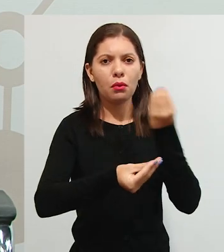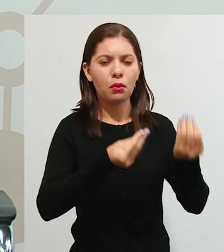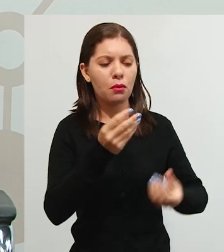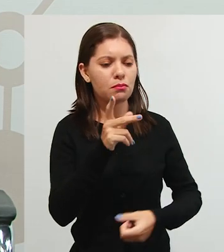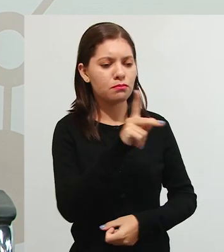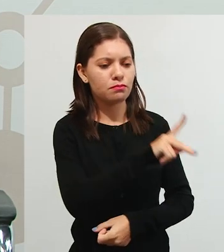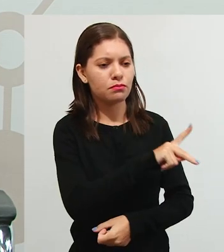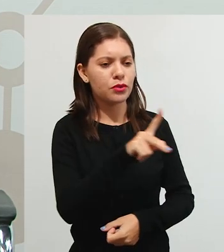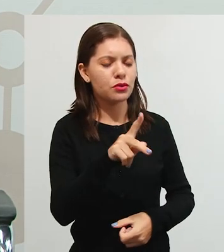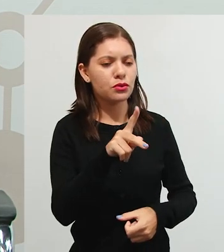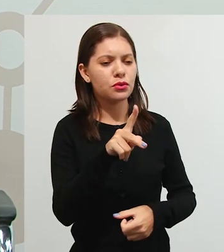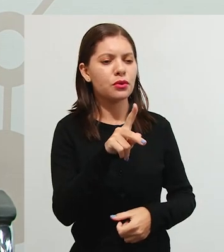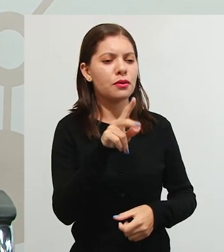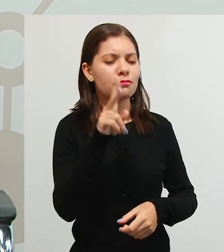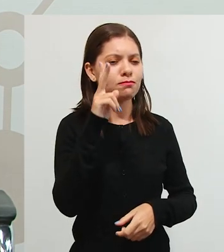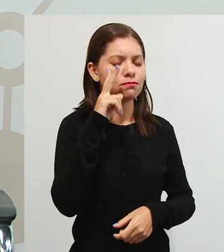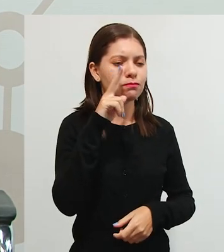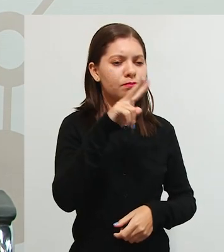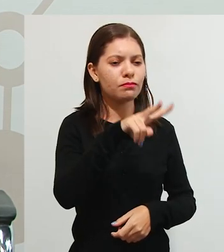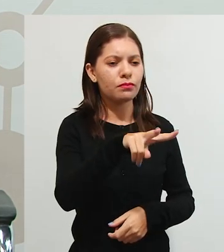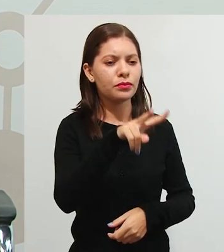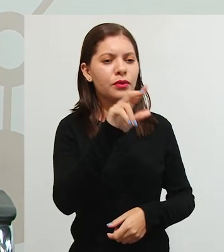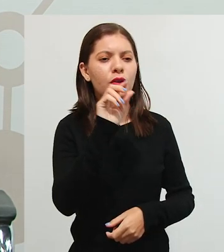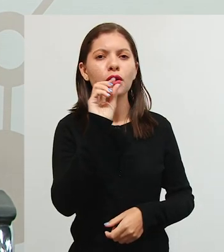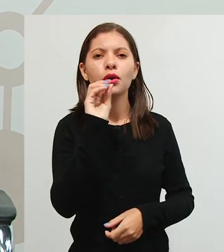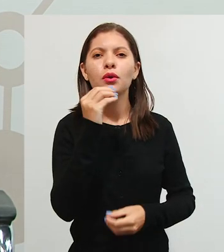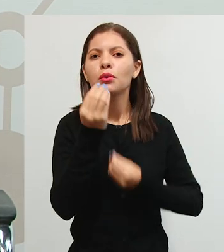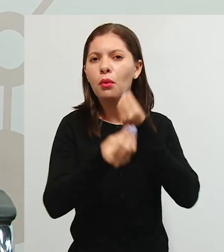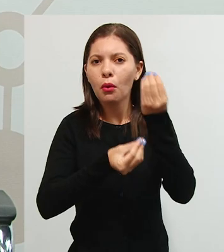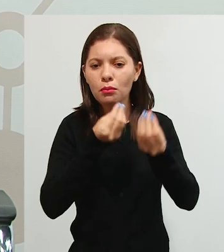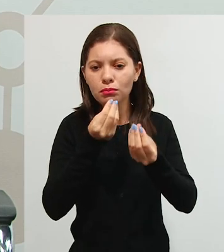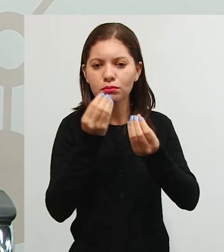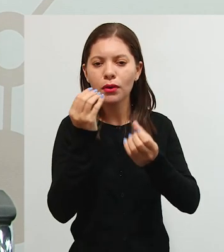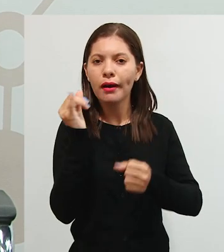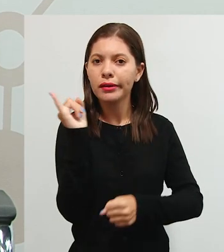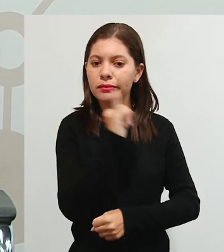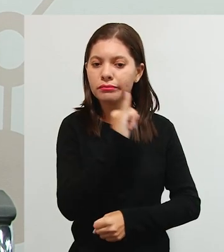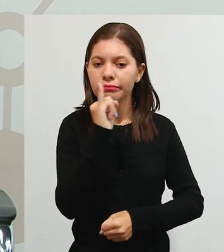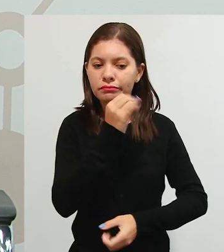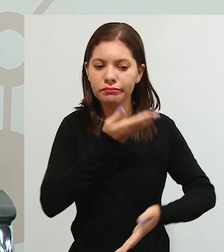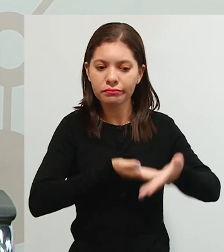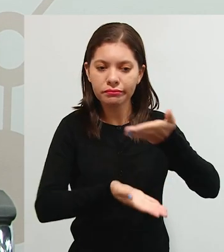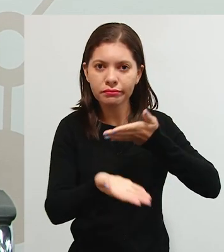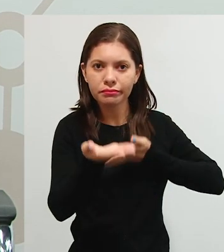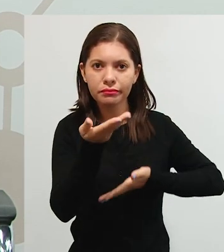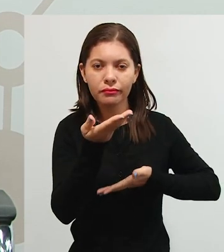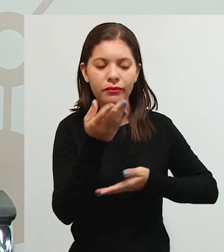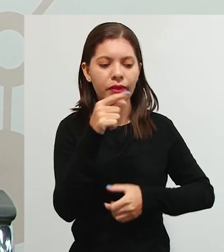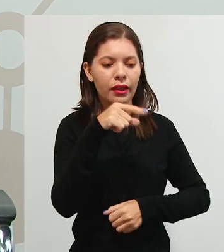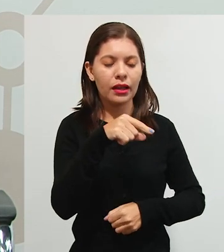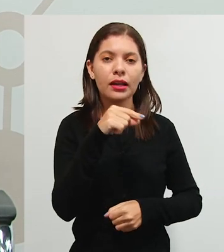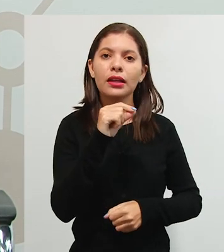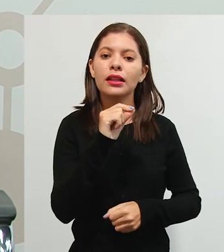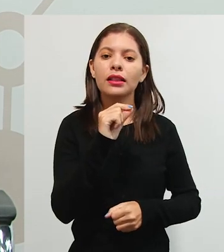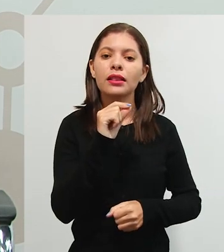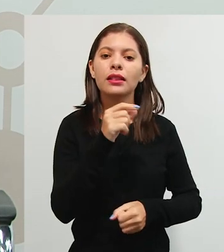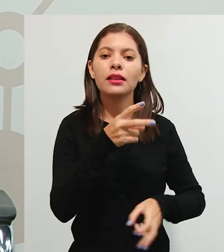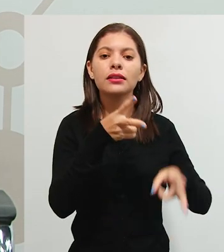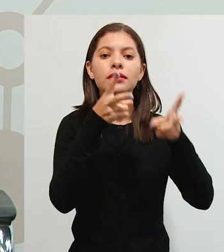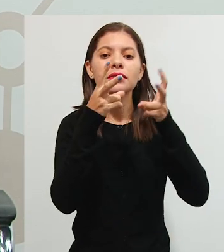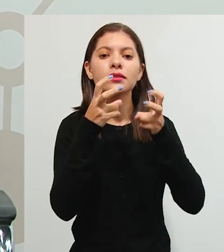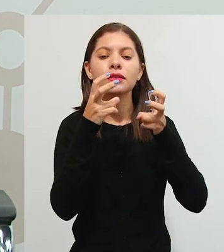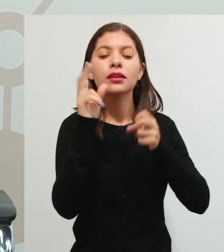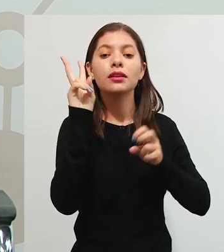Ele é visto como um mediador. Aqui nessa concepção os dois são importantes.